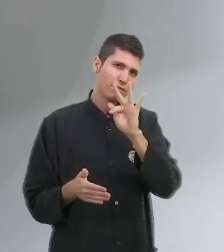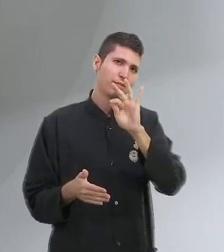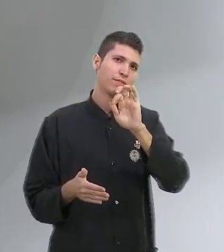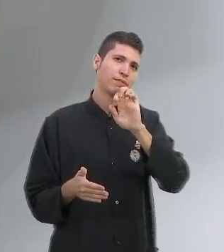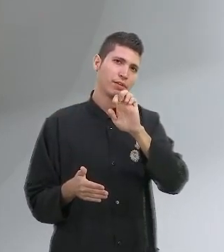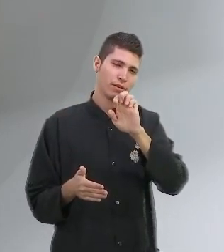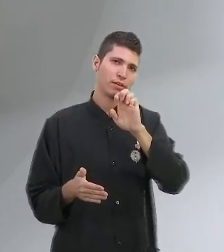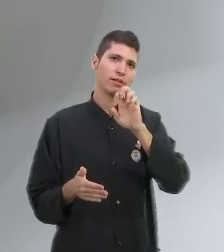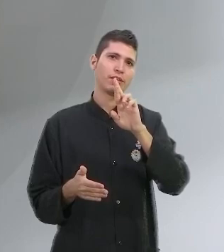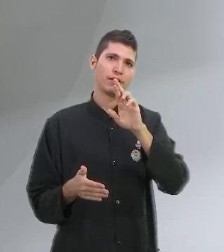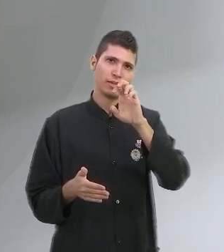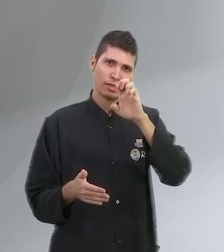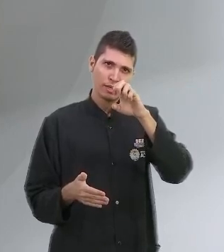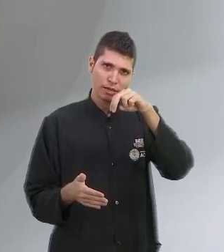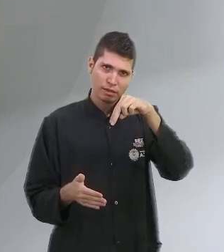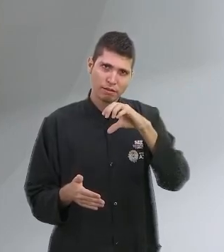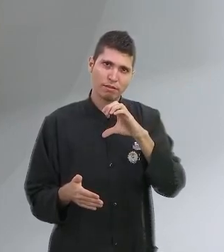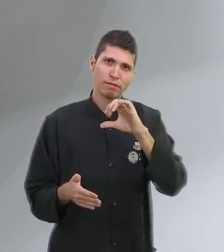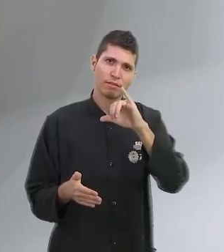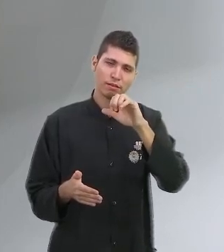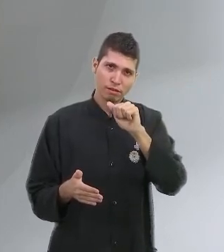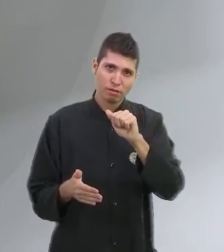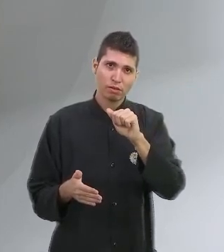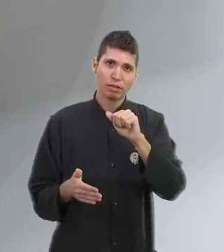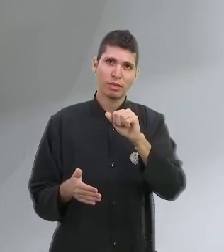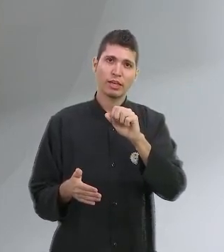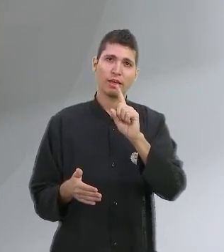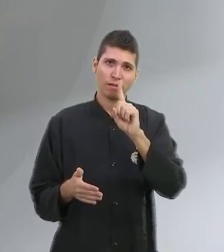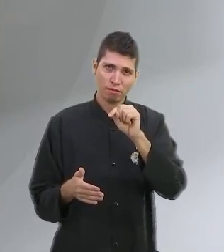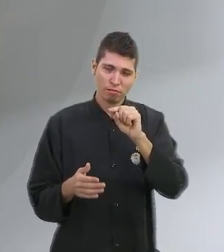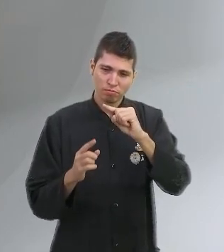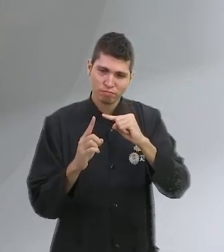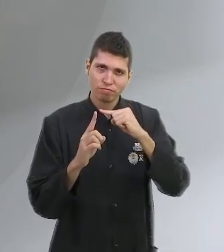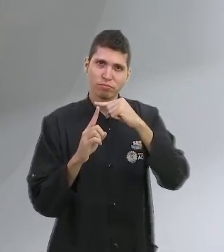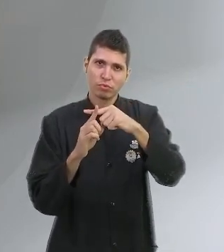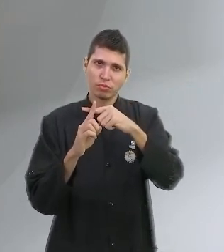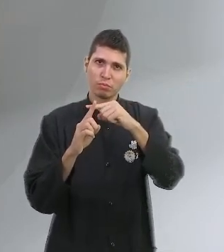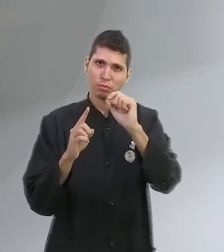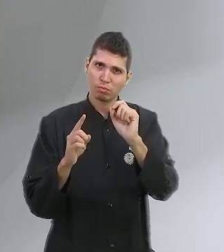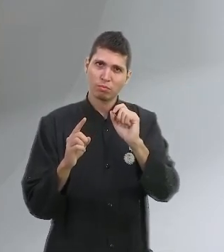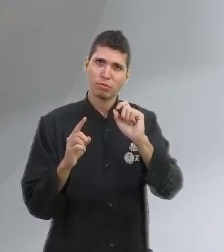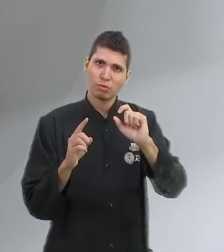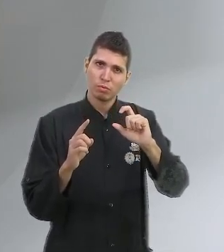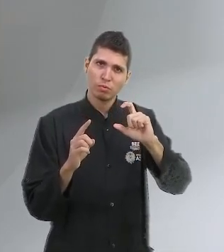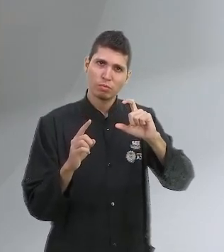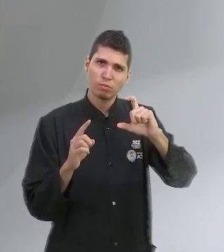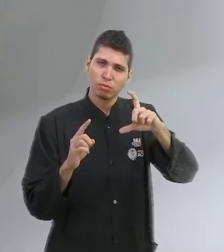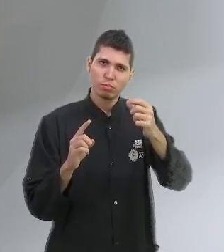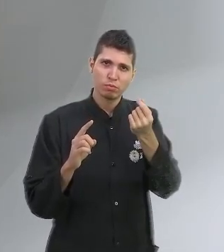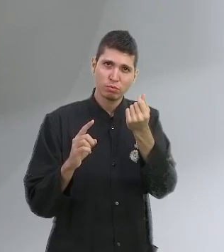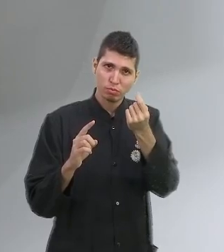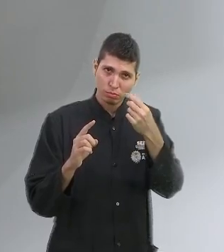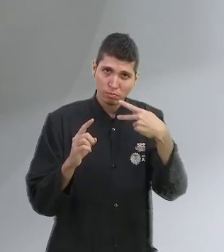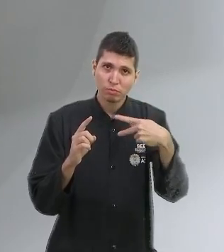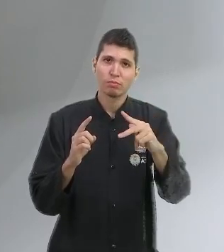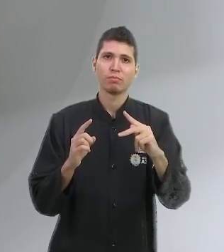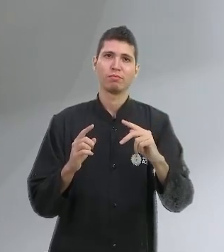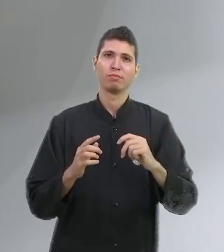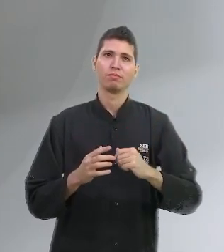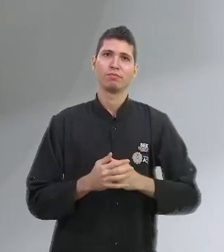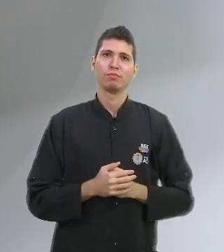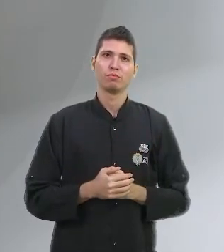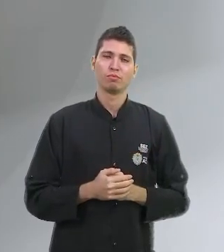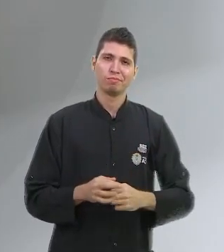mais relacionados ao 0,07% da taxa referencial. Então, espero que você tenha